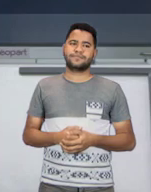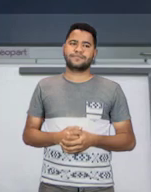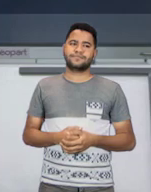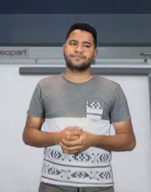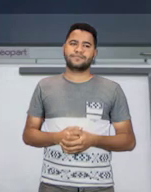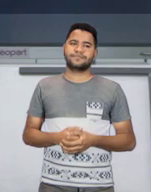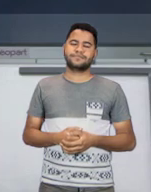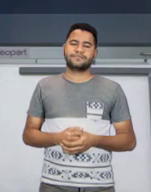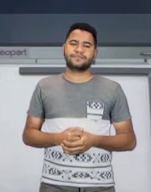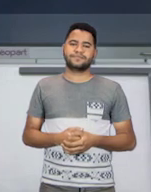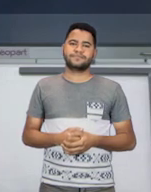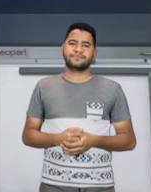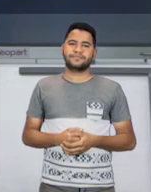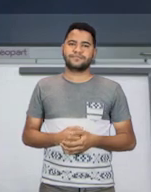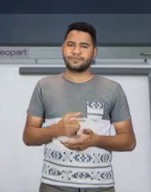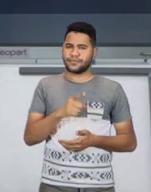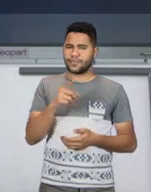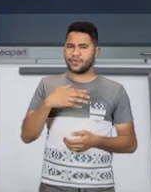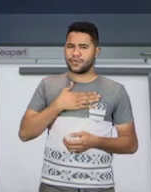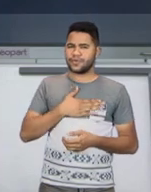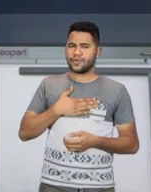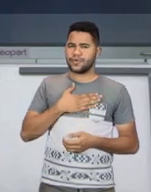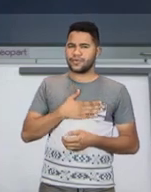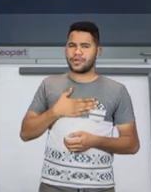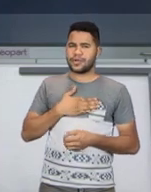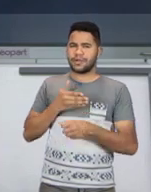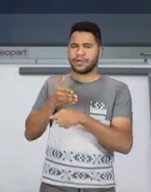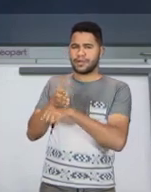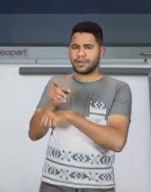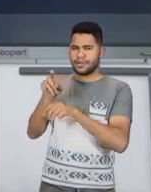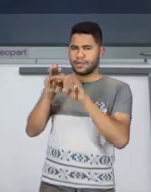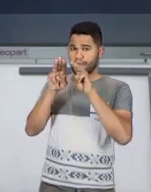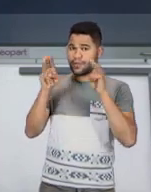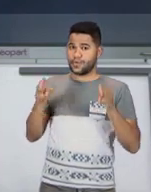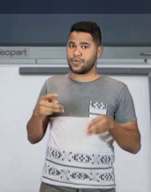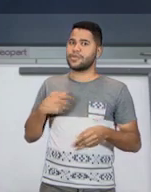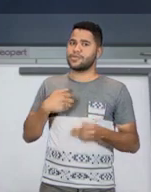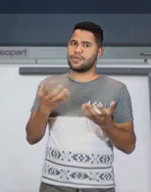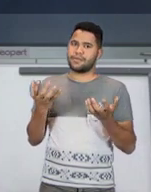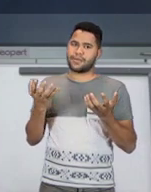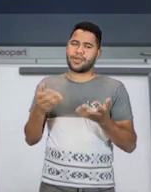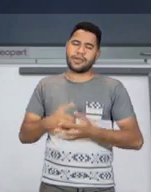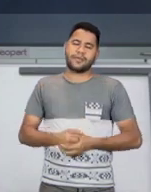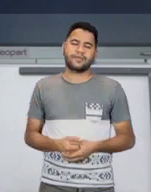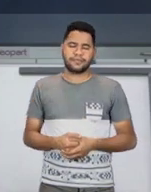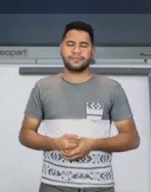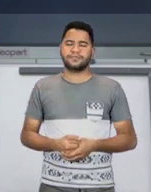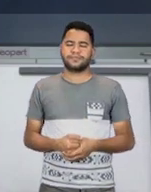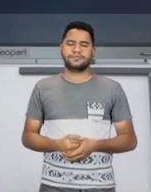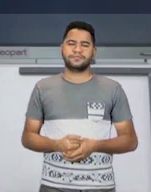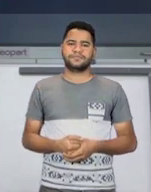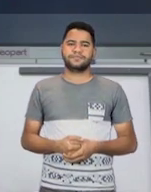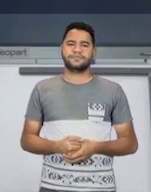How about you? Vocês gostariam de visitar esse museu um dia? I like this idea.